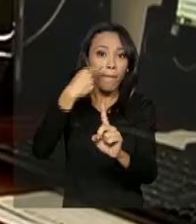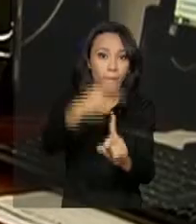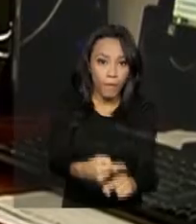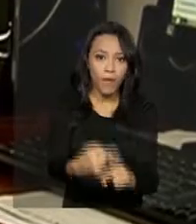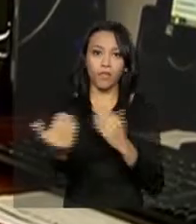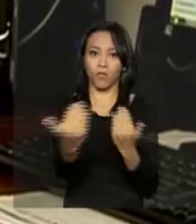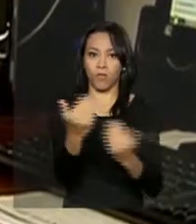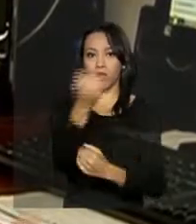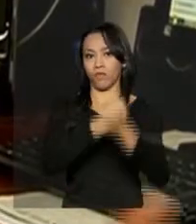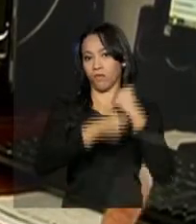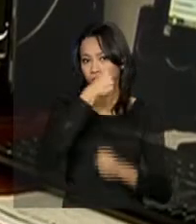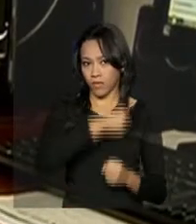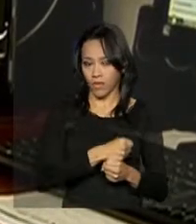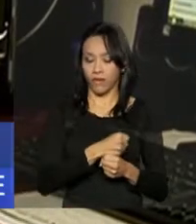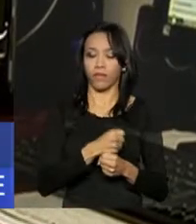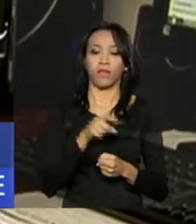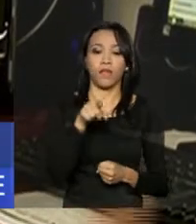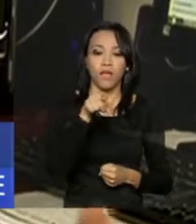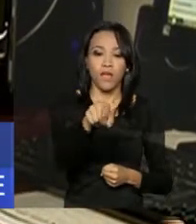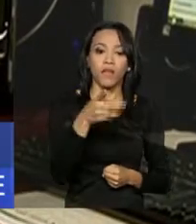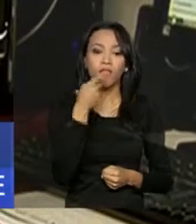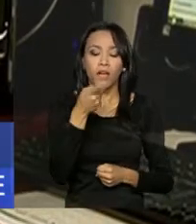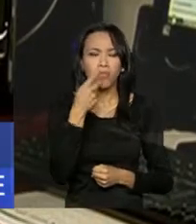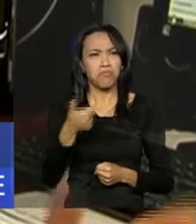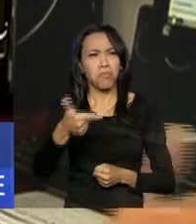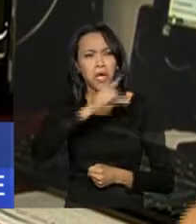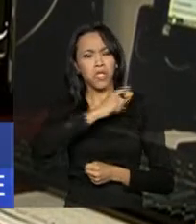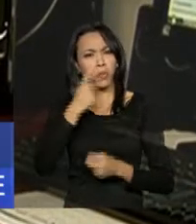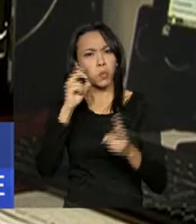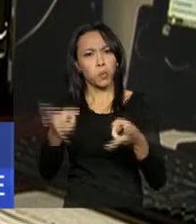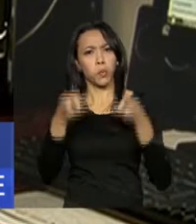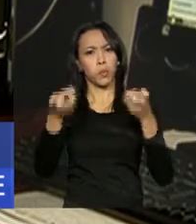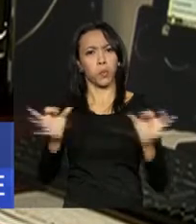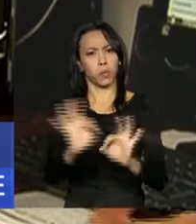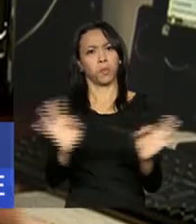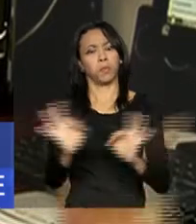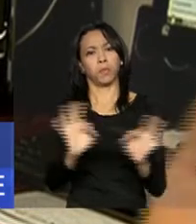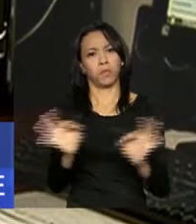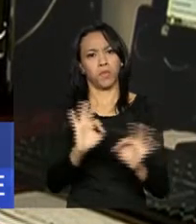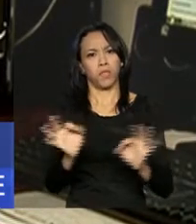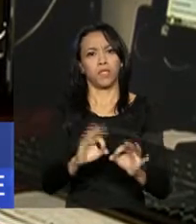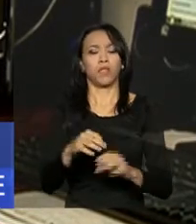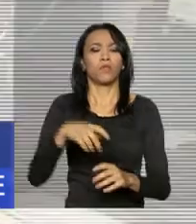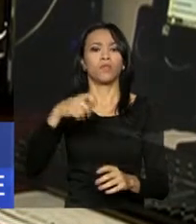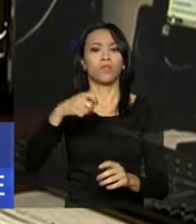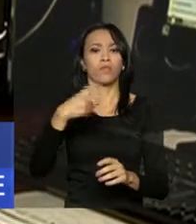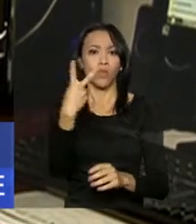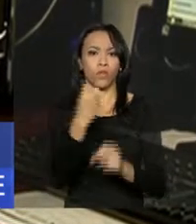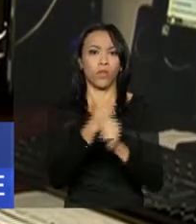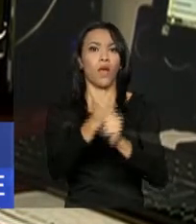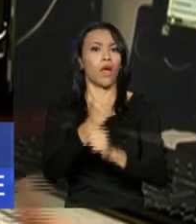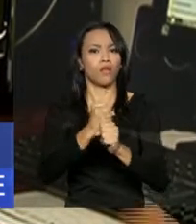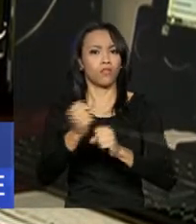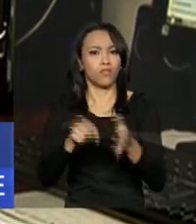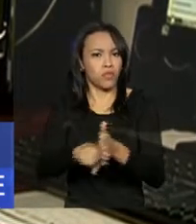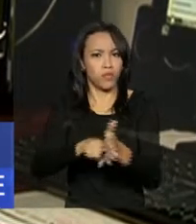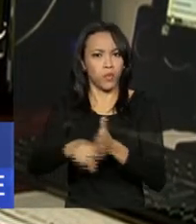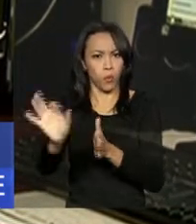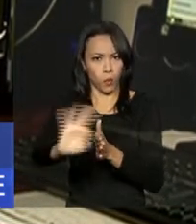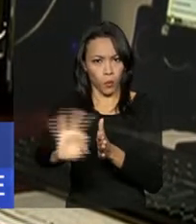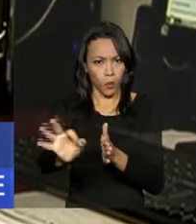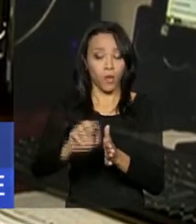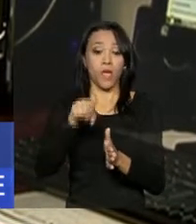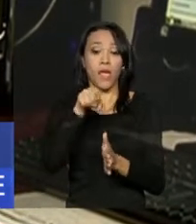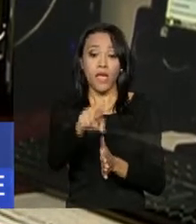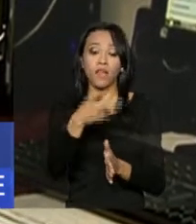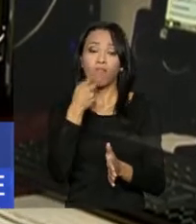É um resultado de uma magnitude que não era observada nos dois últimos anos. As atividades que mais impactaram